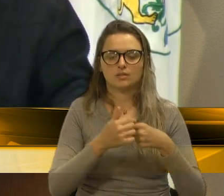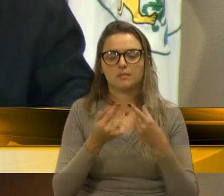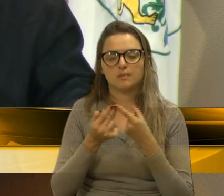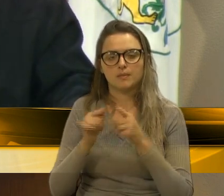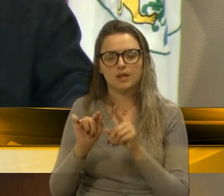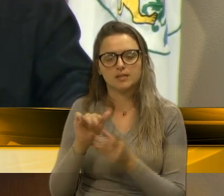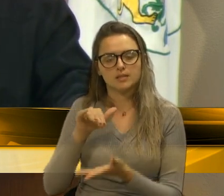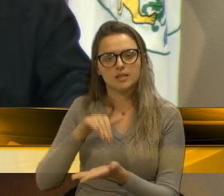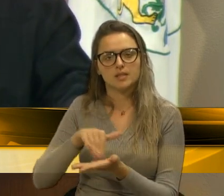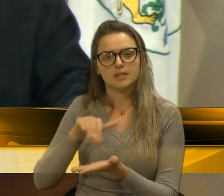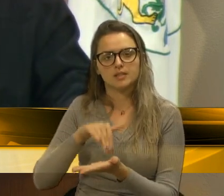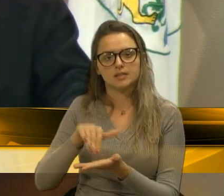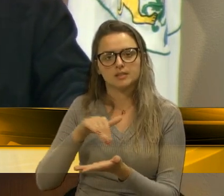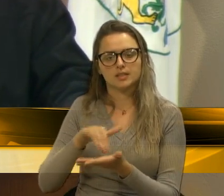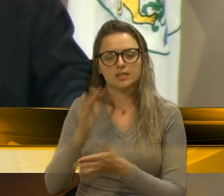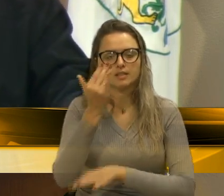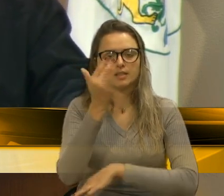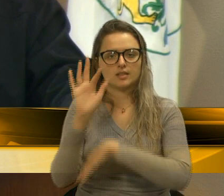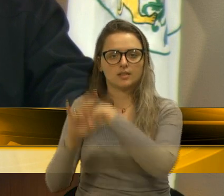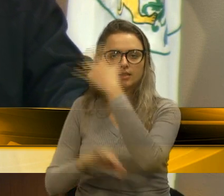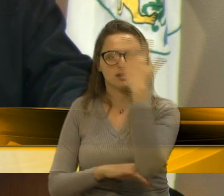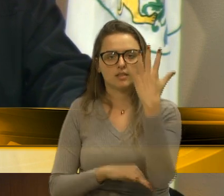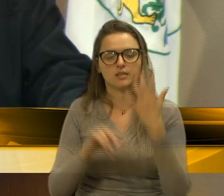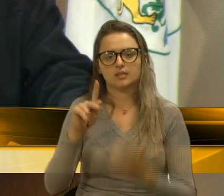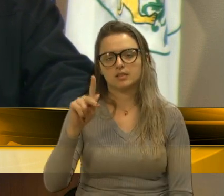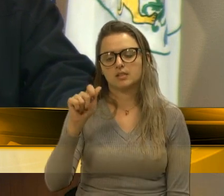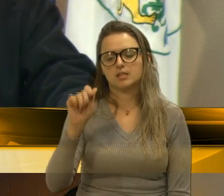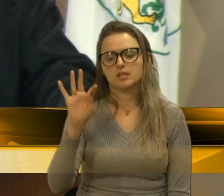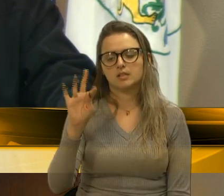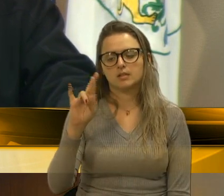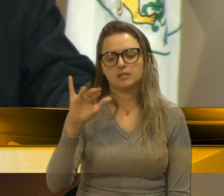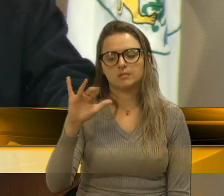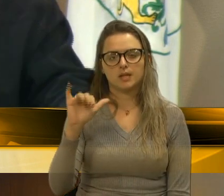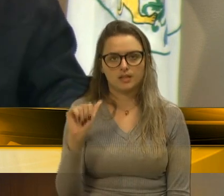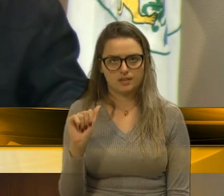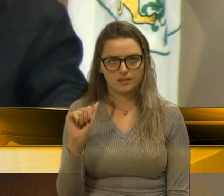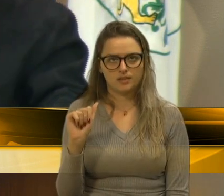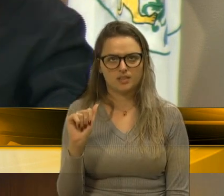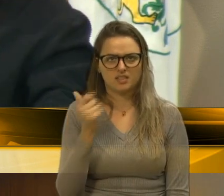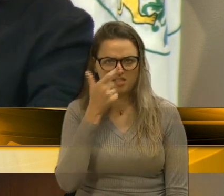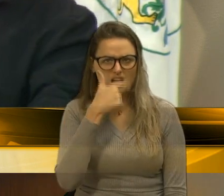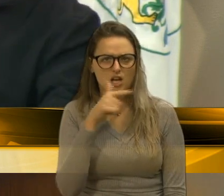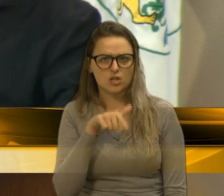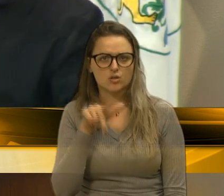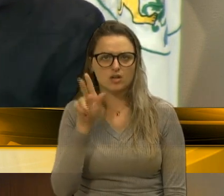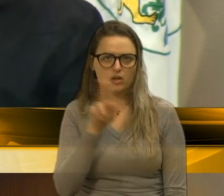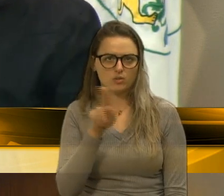do Meio Ambiente, a senhora Patrícia Razia, parece que esse é o nome,